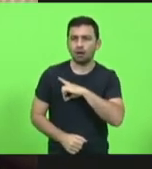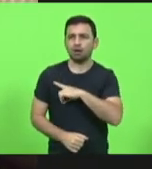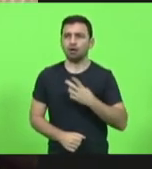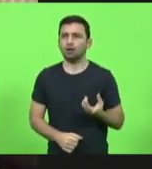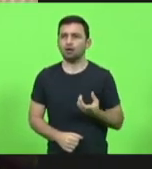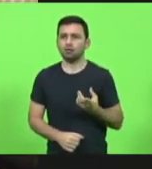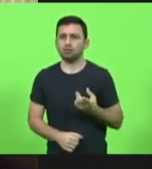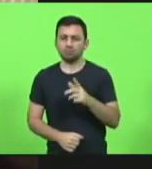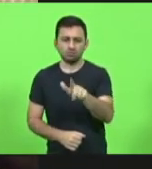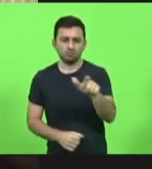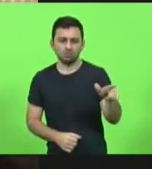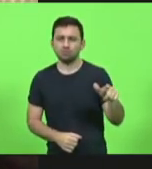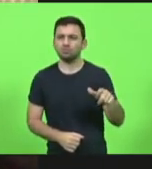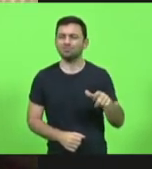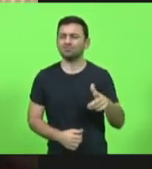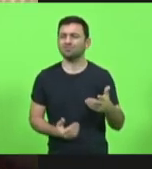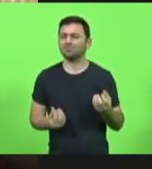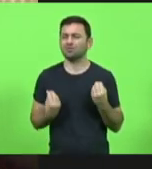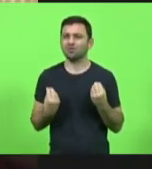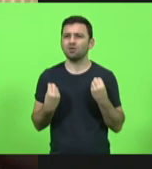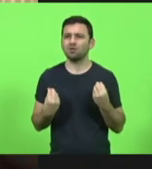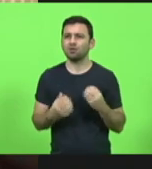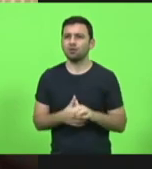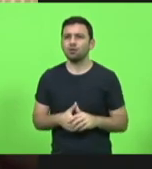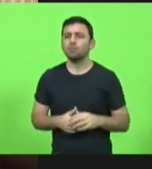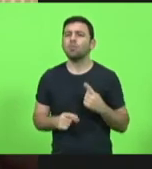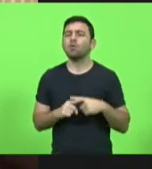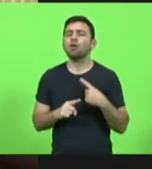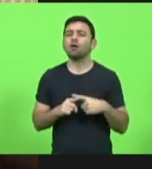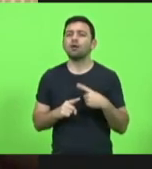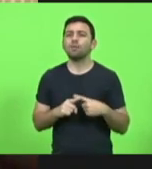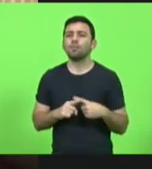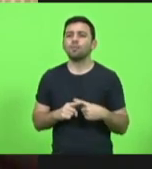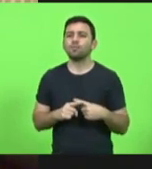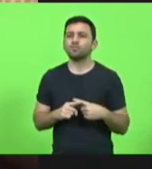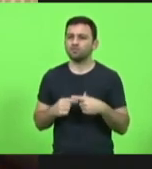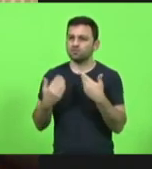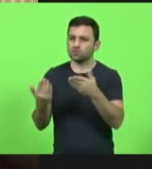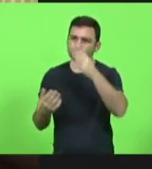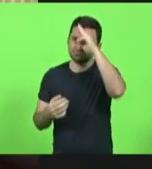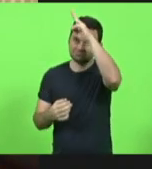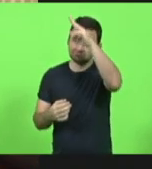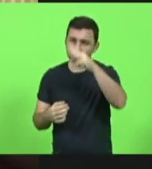Para que? O governador Carlos Moisés o senhor está a serviço de quem?